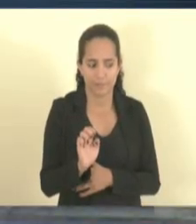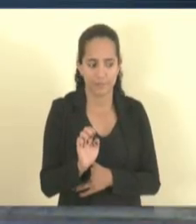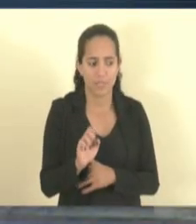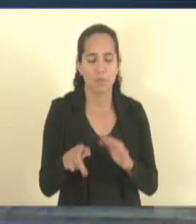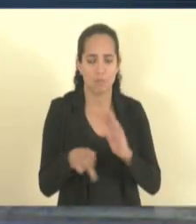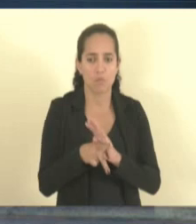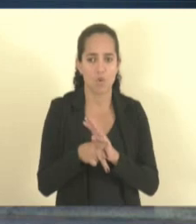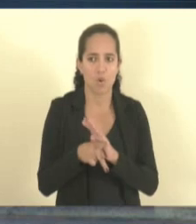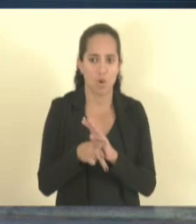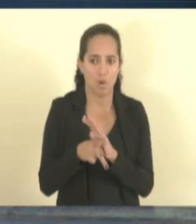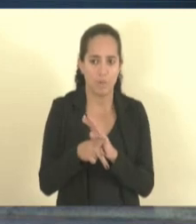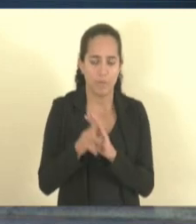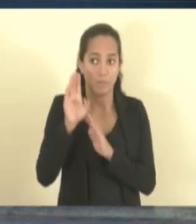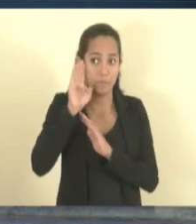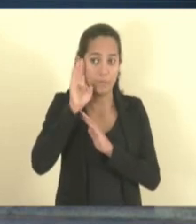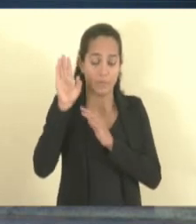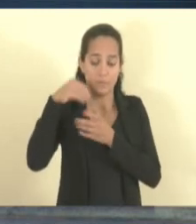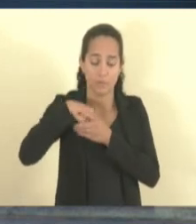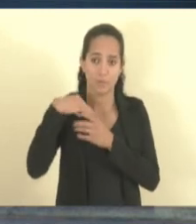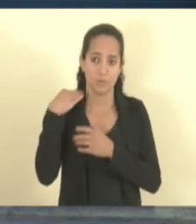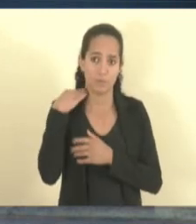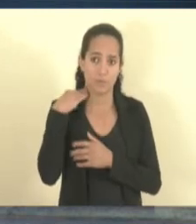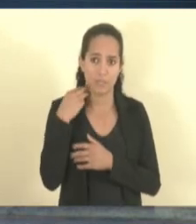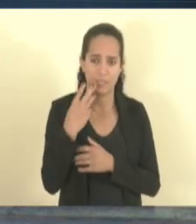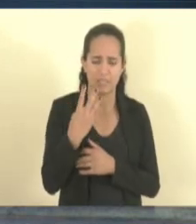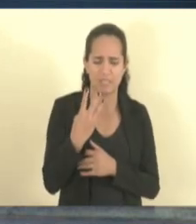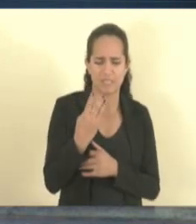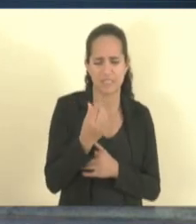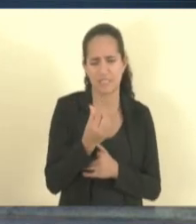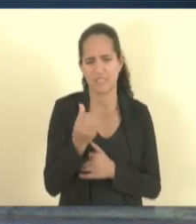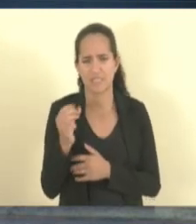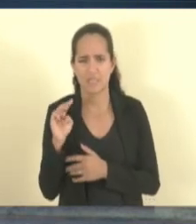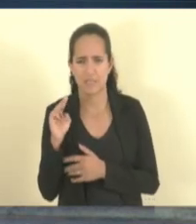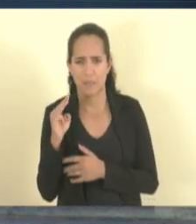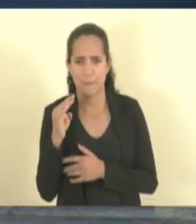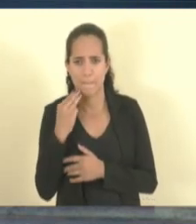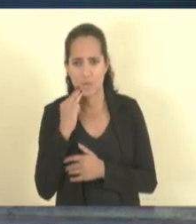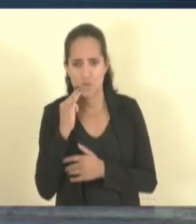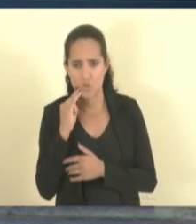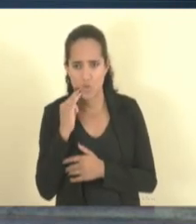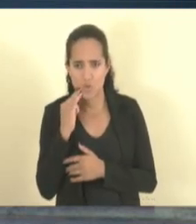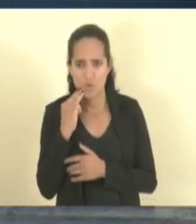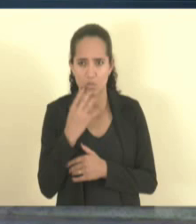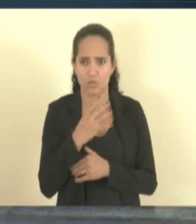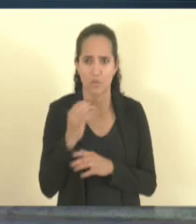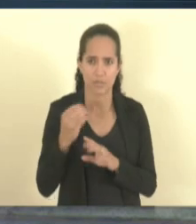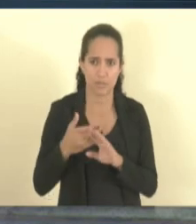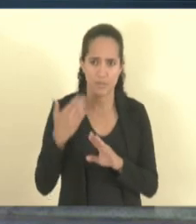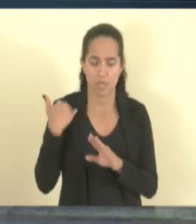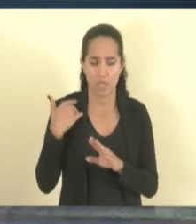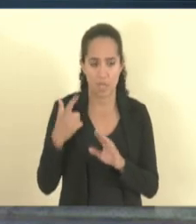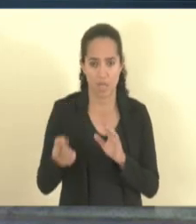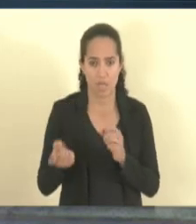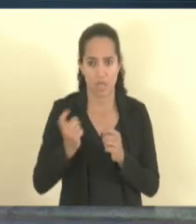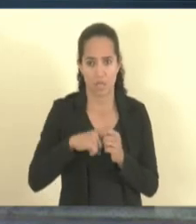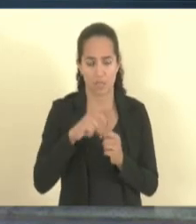a gente pode observar aí 360 milhões, 400. É o anterior. Esse.